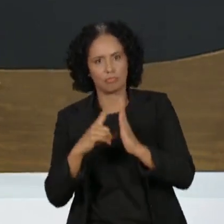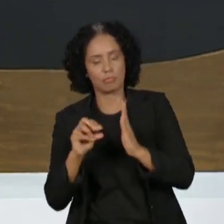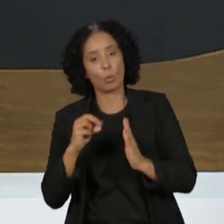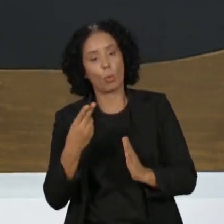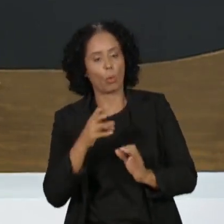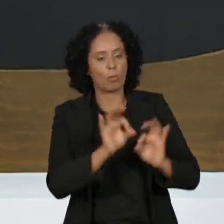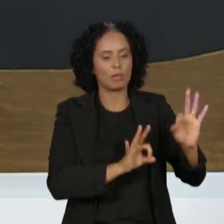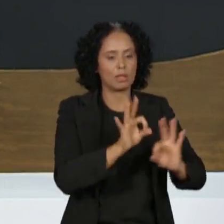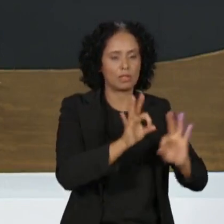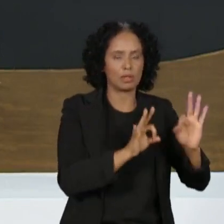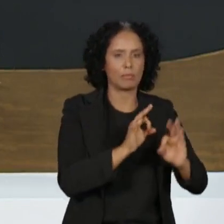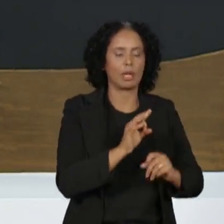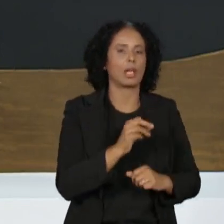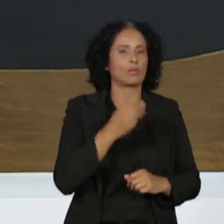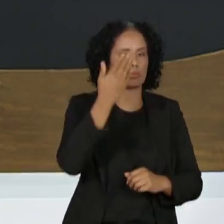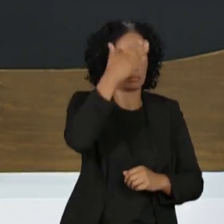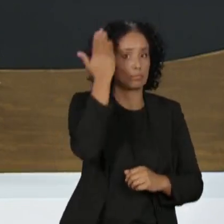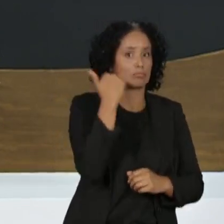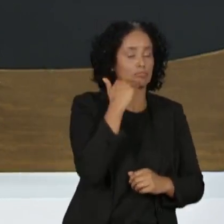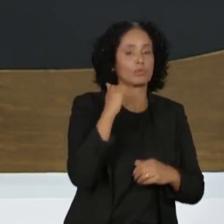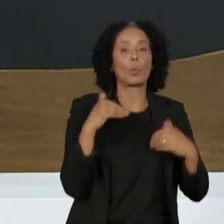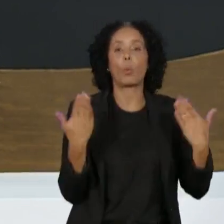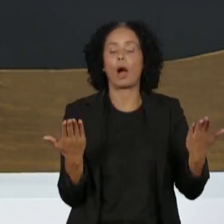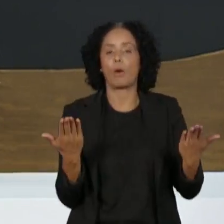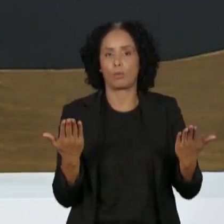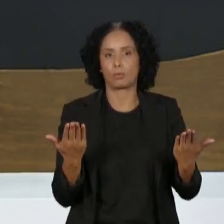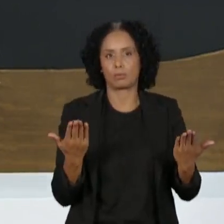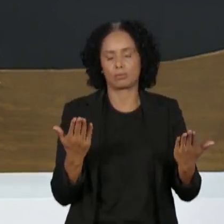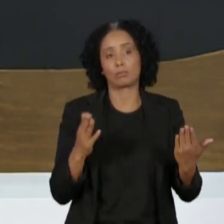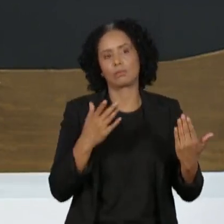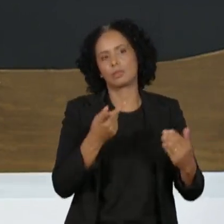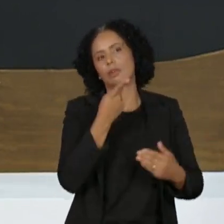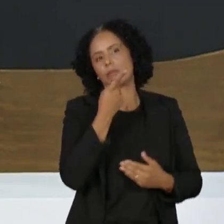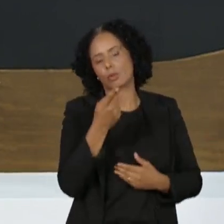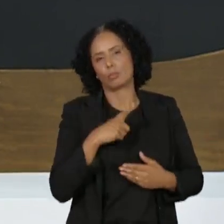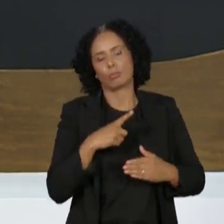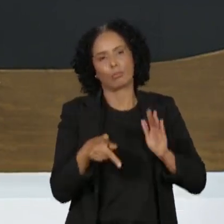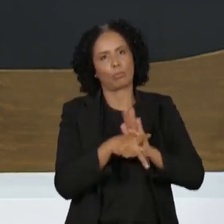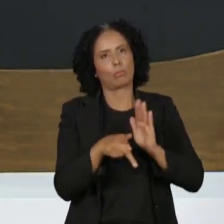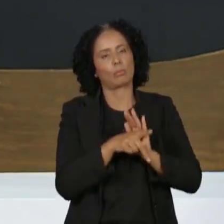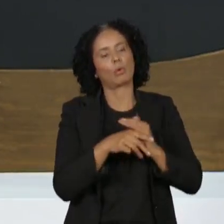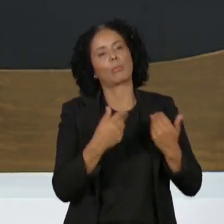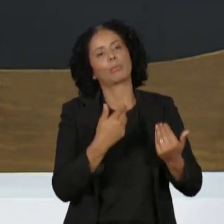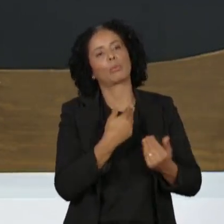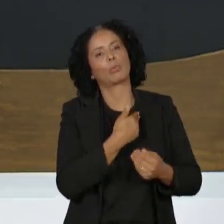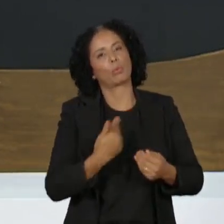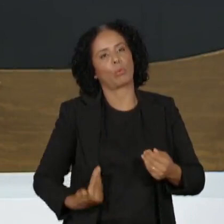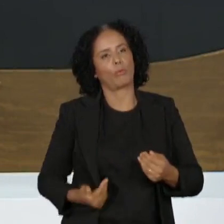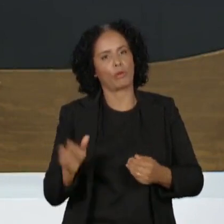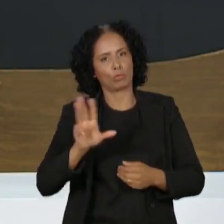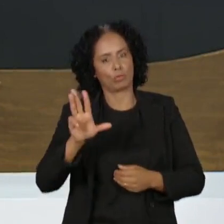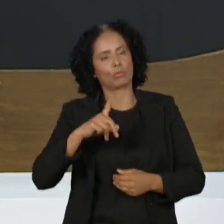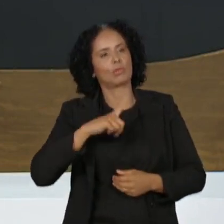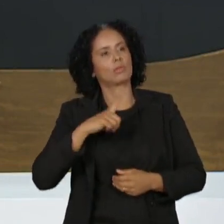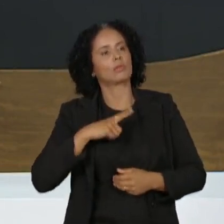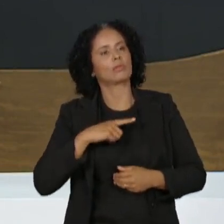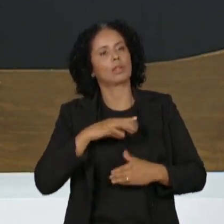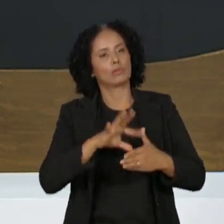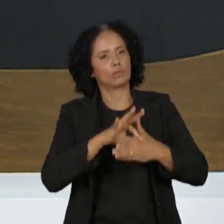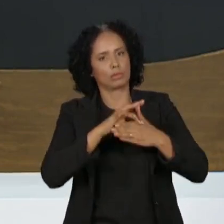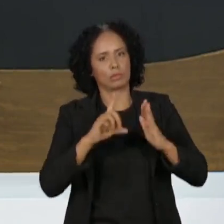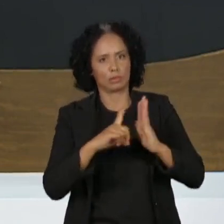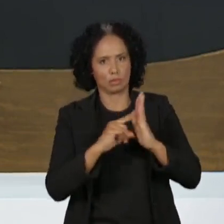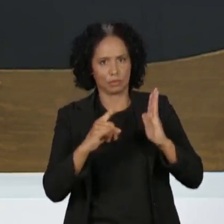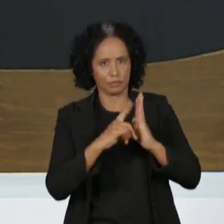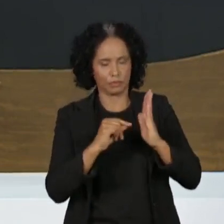Tebet. A gente viu, o senhor fez muita menção ao governo Lula 2, mas no governo Lula 1 havia um chefe da Casa Civil, que era o Zé